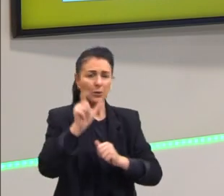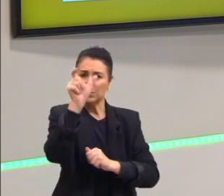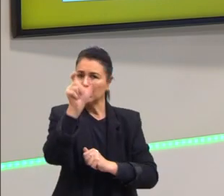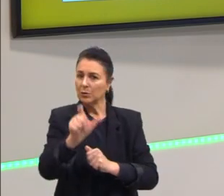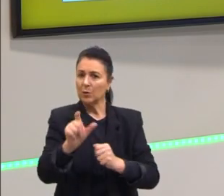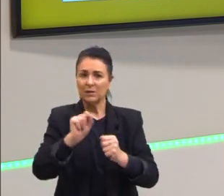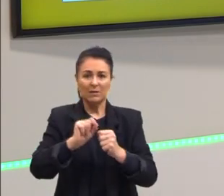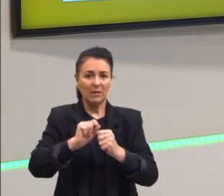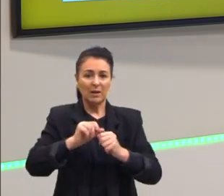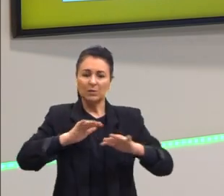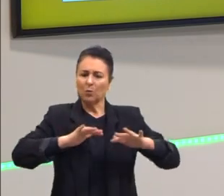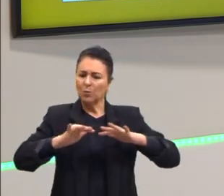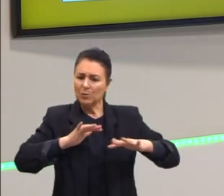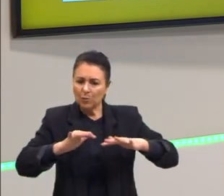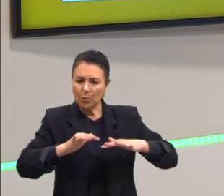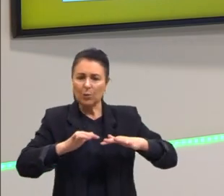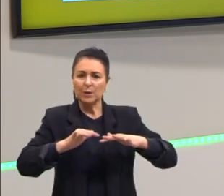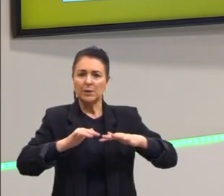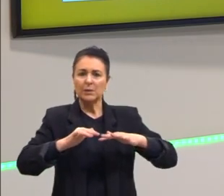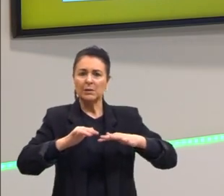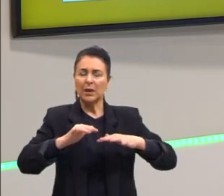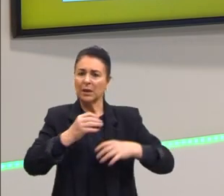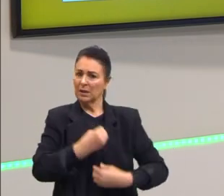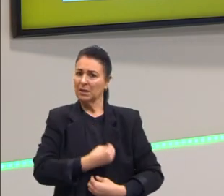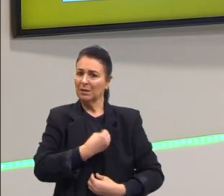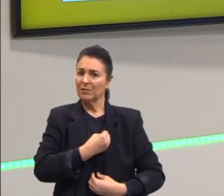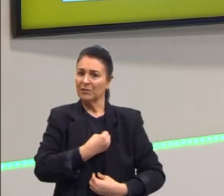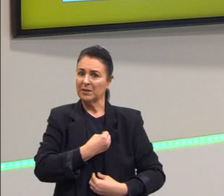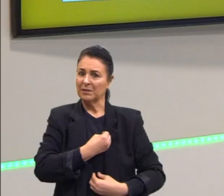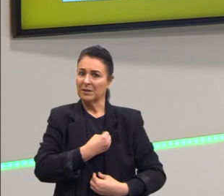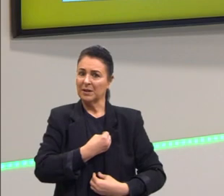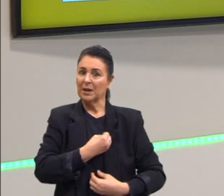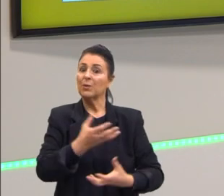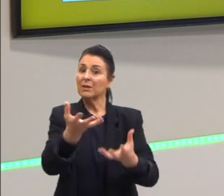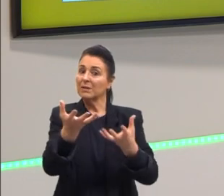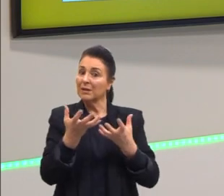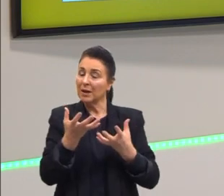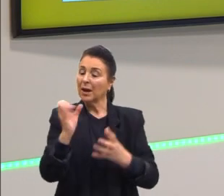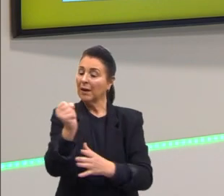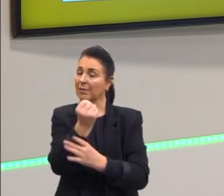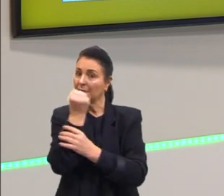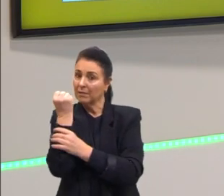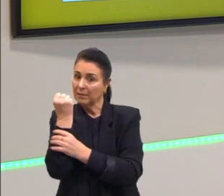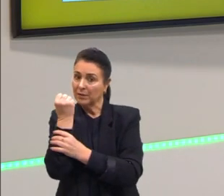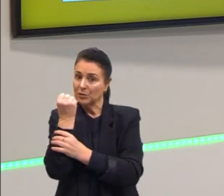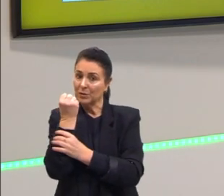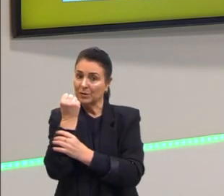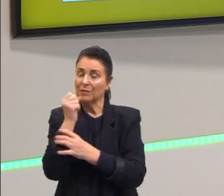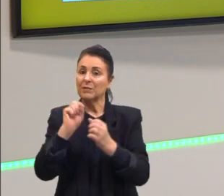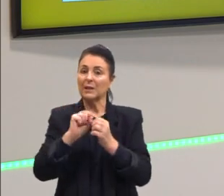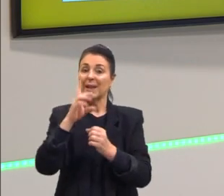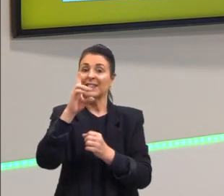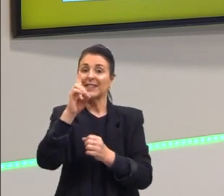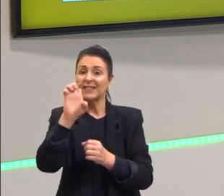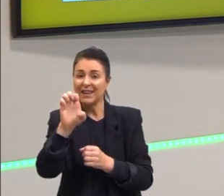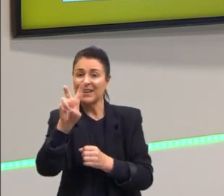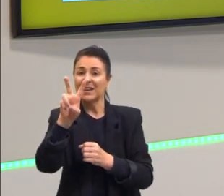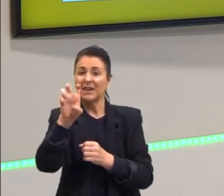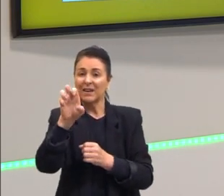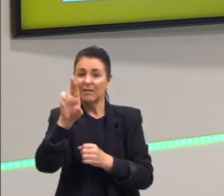eu faço para as pessoas. Essa é a máxima, essa é a ação categórica, Kantiana, a ação do dever, agir assim.